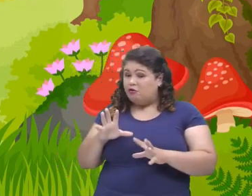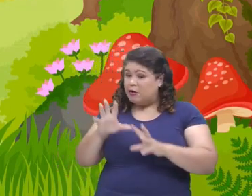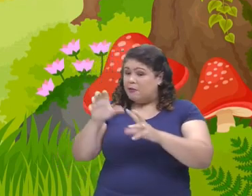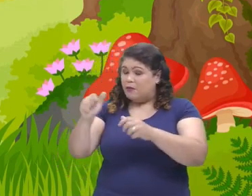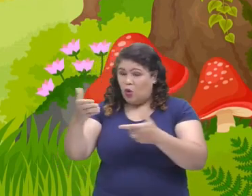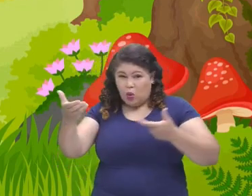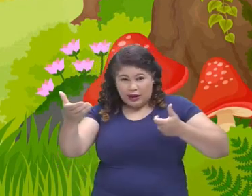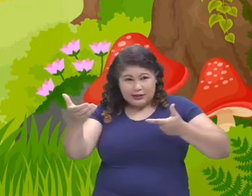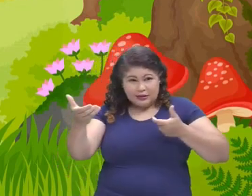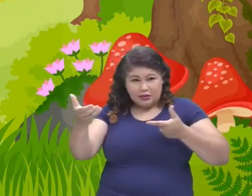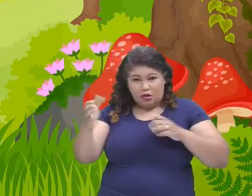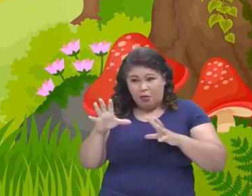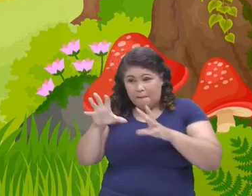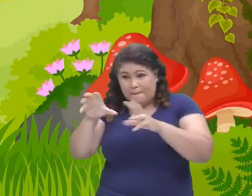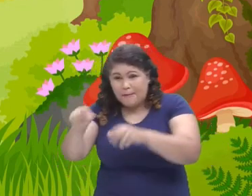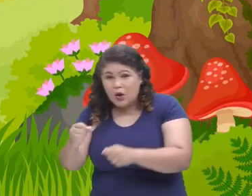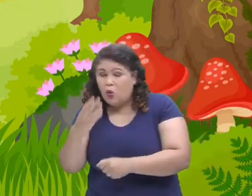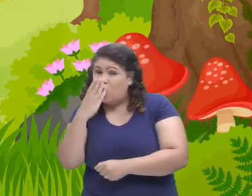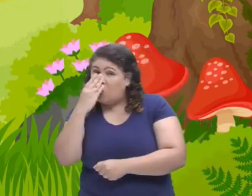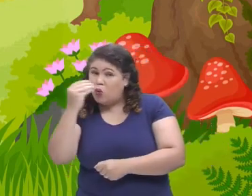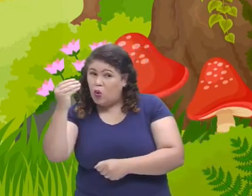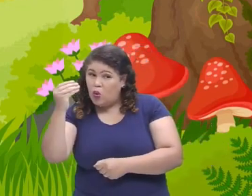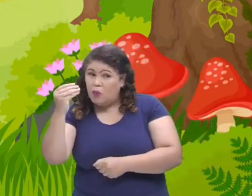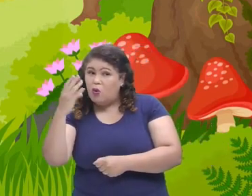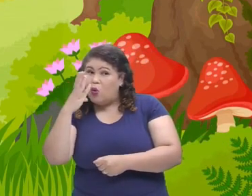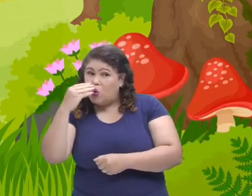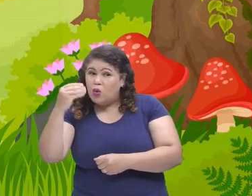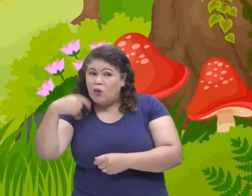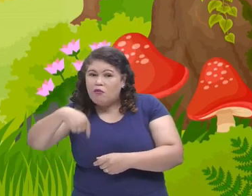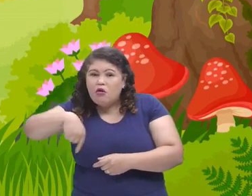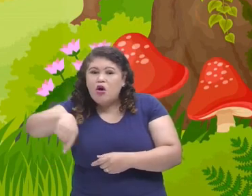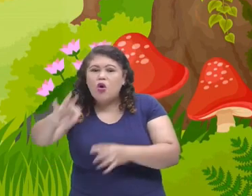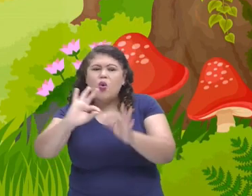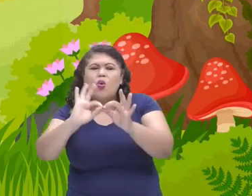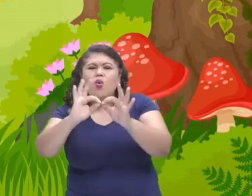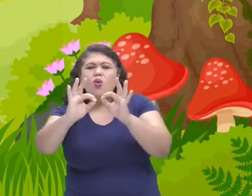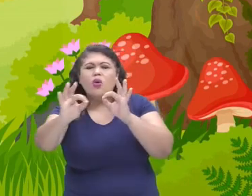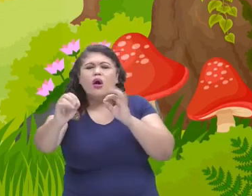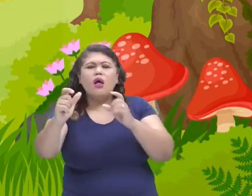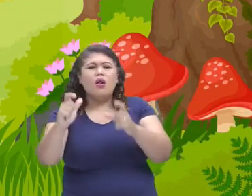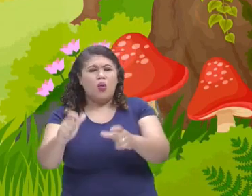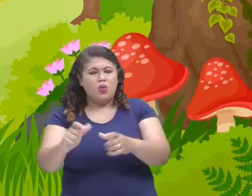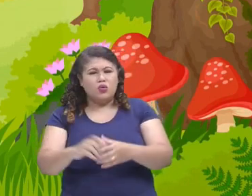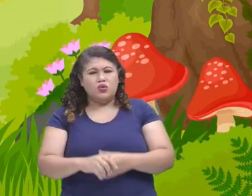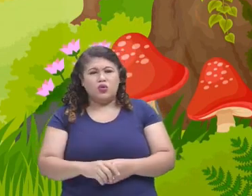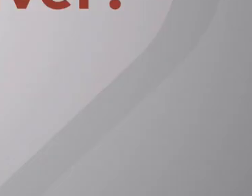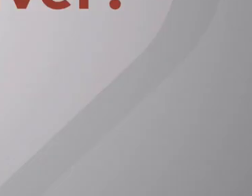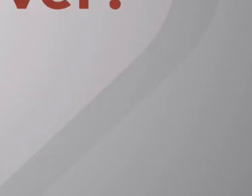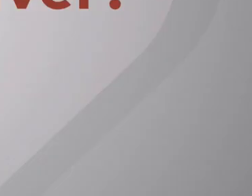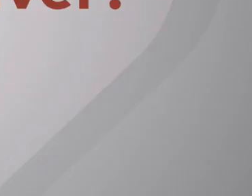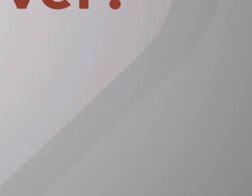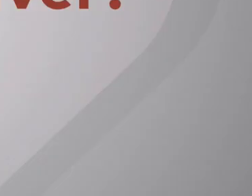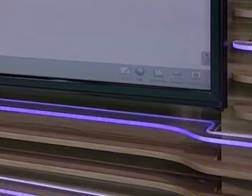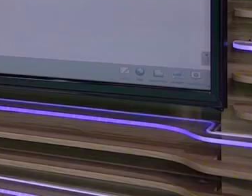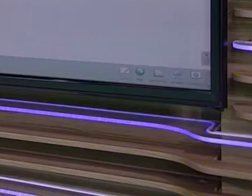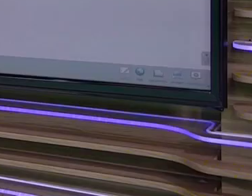caçador e nunca mais foi incomodado por ninguém. O lobo mau.